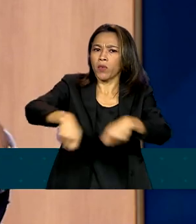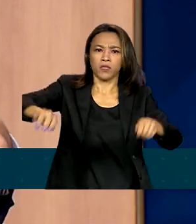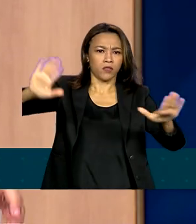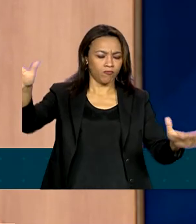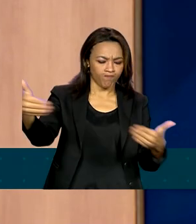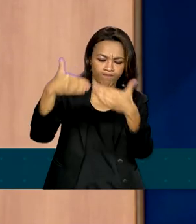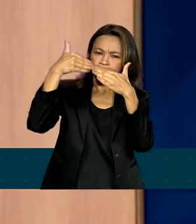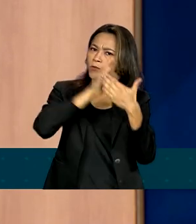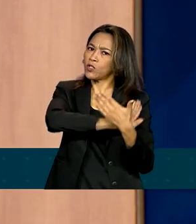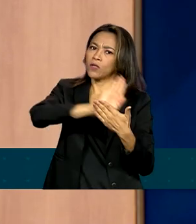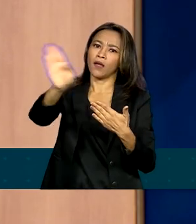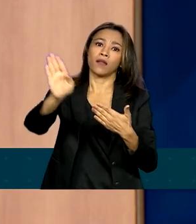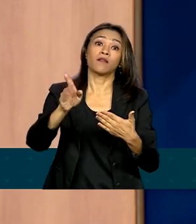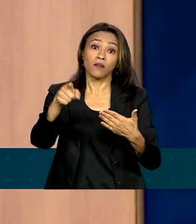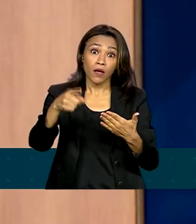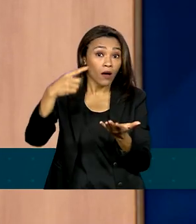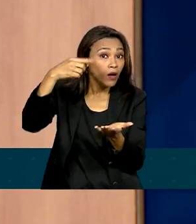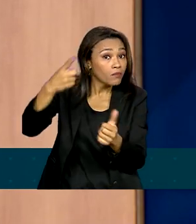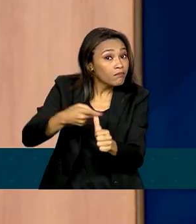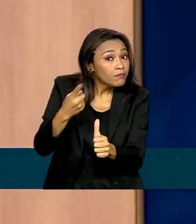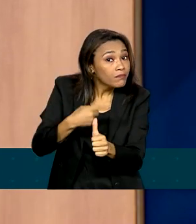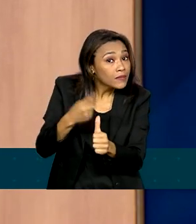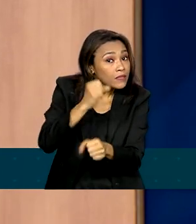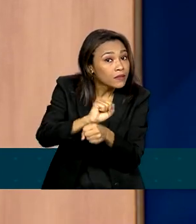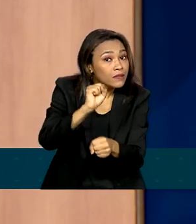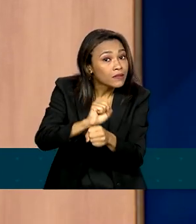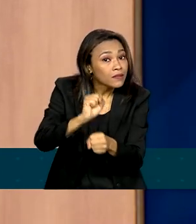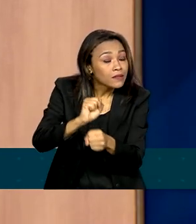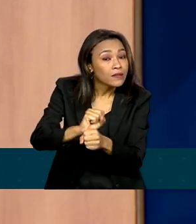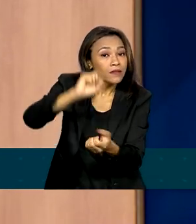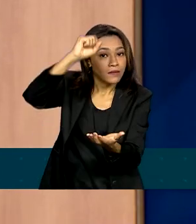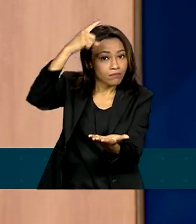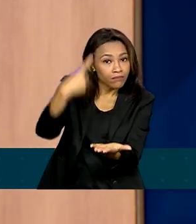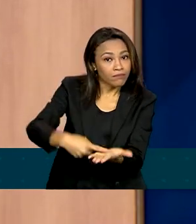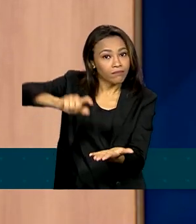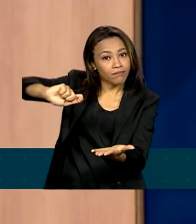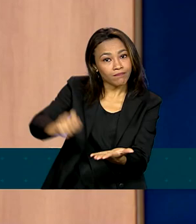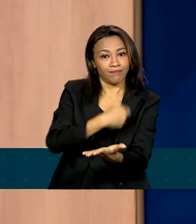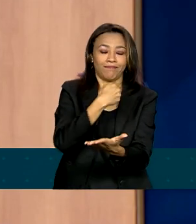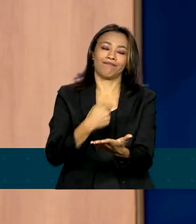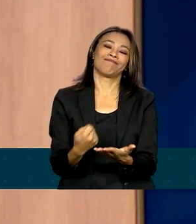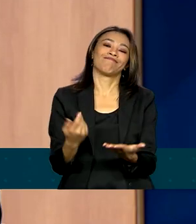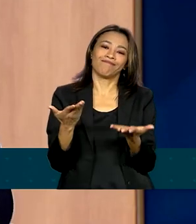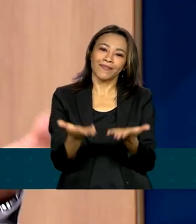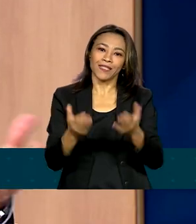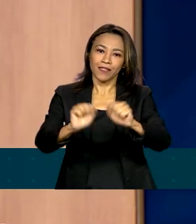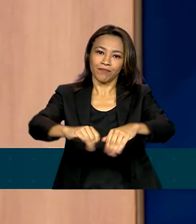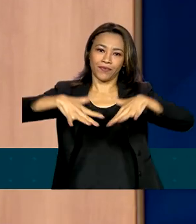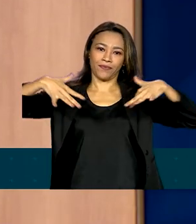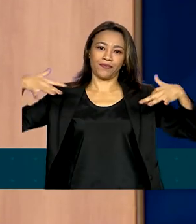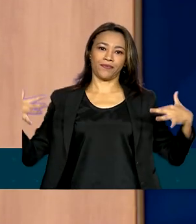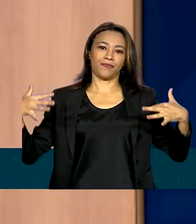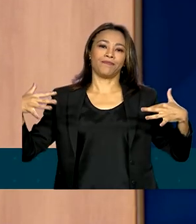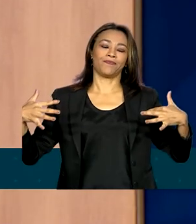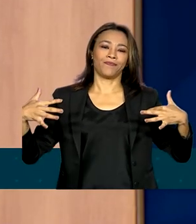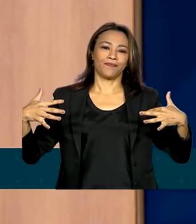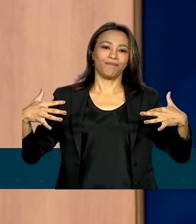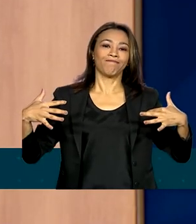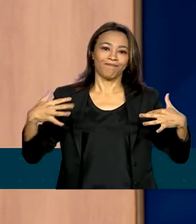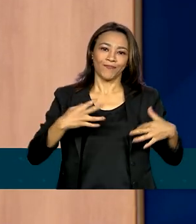em vigor, depois que ele for aprovado no Parlamento Europeu e nos 27 parlamentos